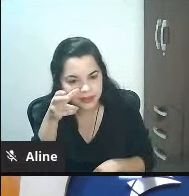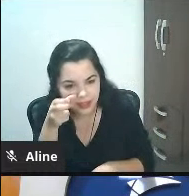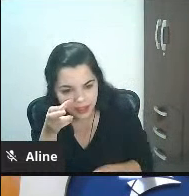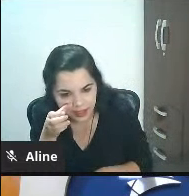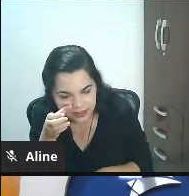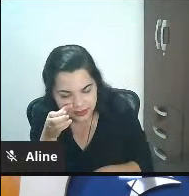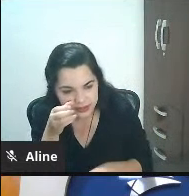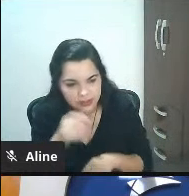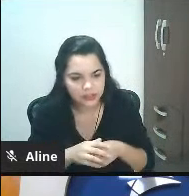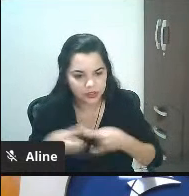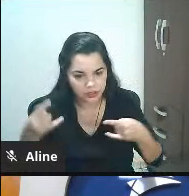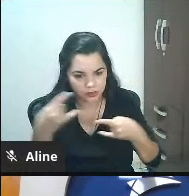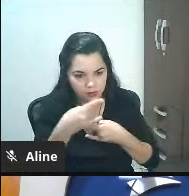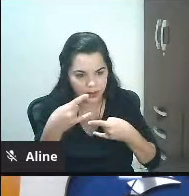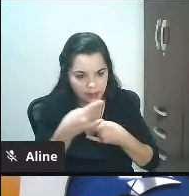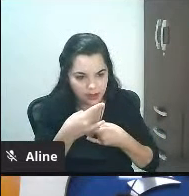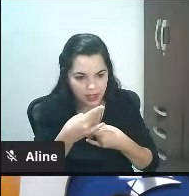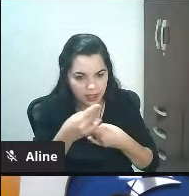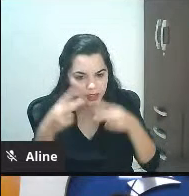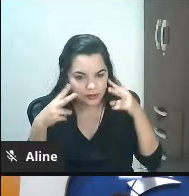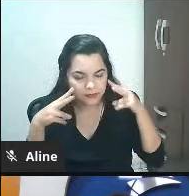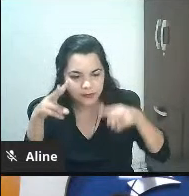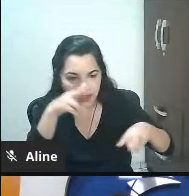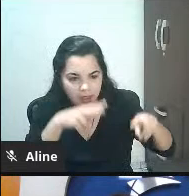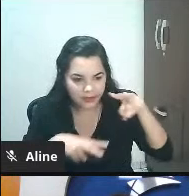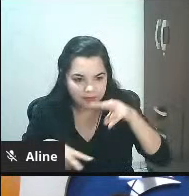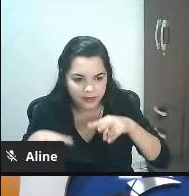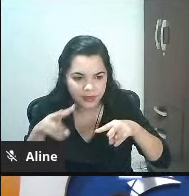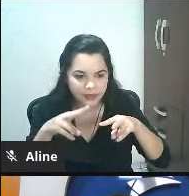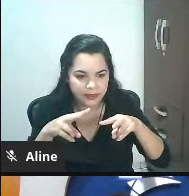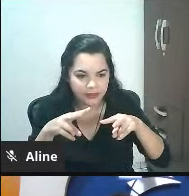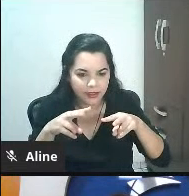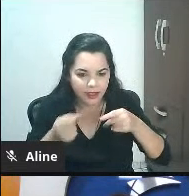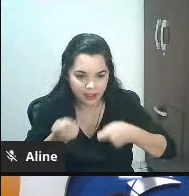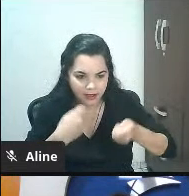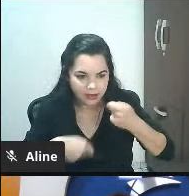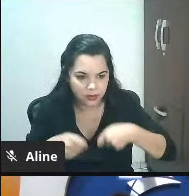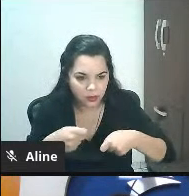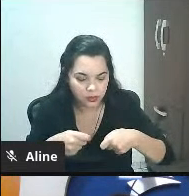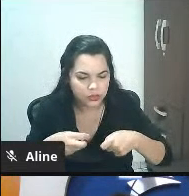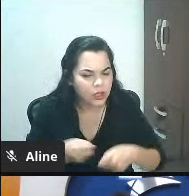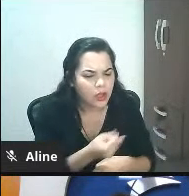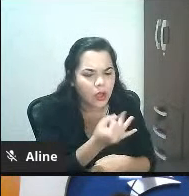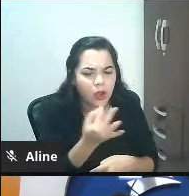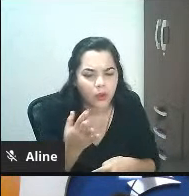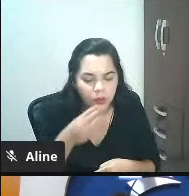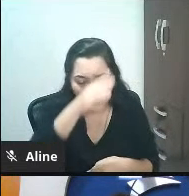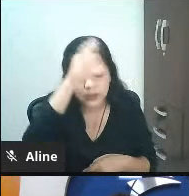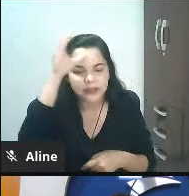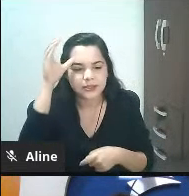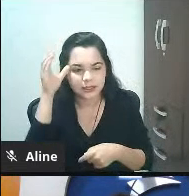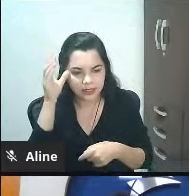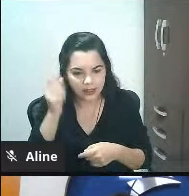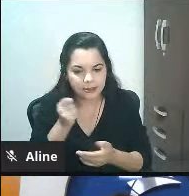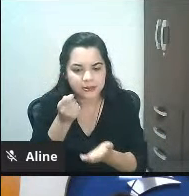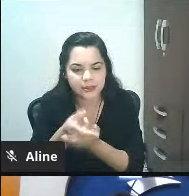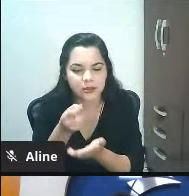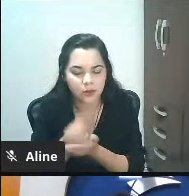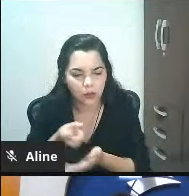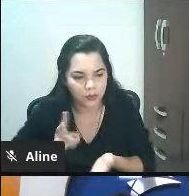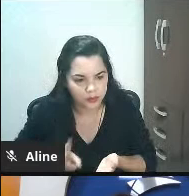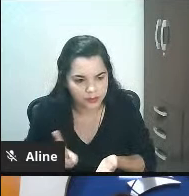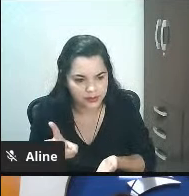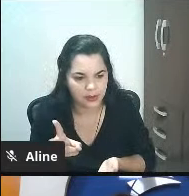chega na loja e fala assim dá uma olhada no nosso sistema interno quantos clientes ativos nós temos cria uma campanha para eles quantos